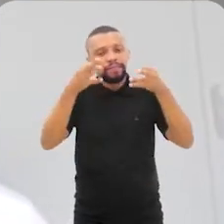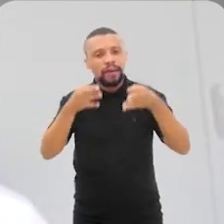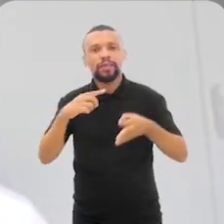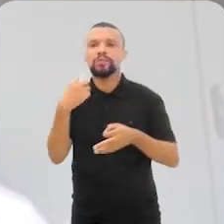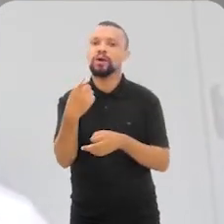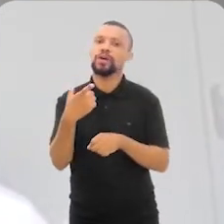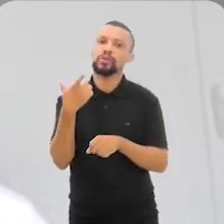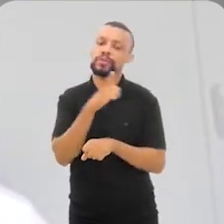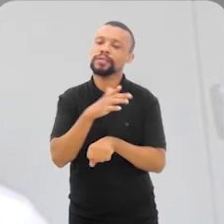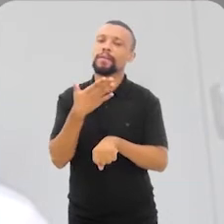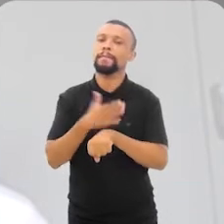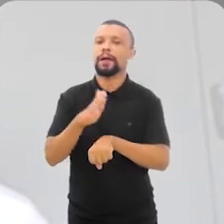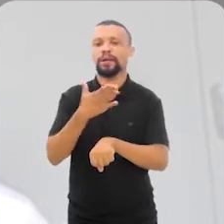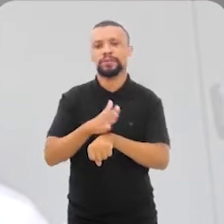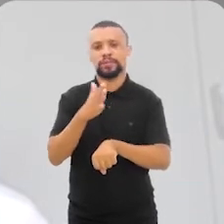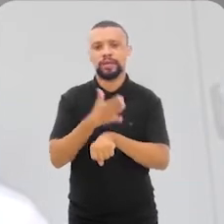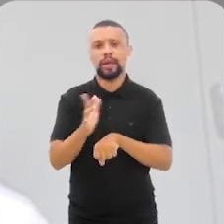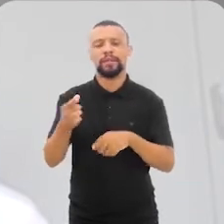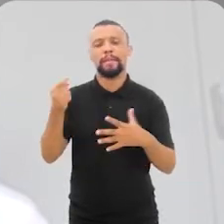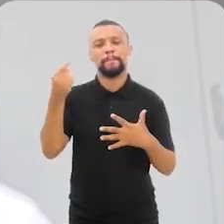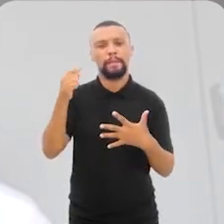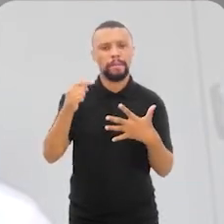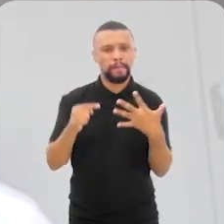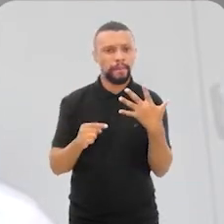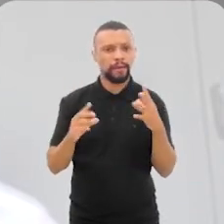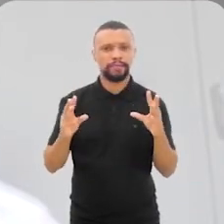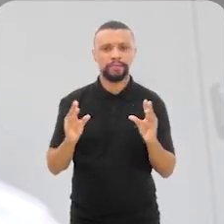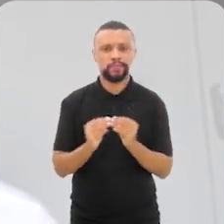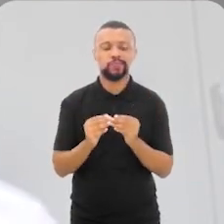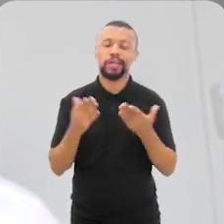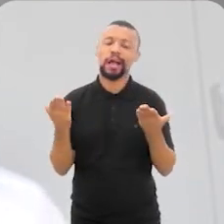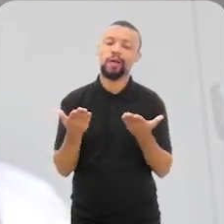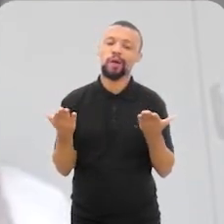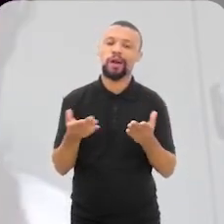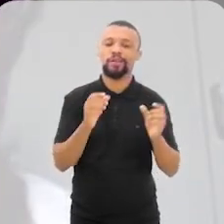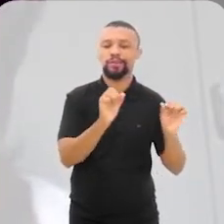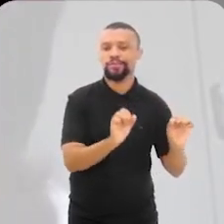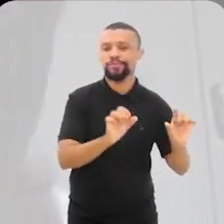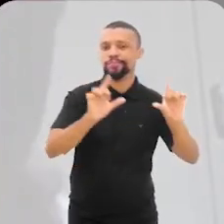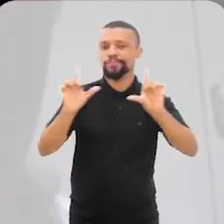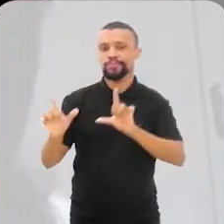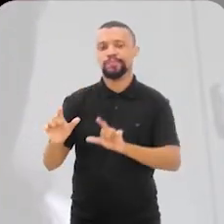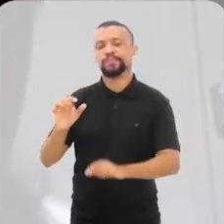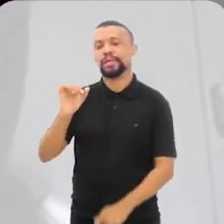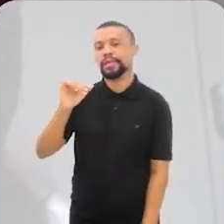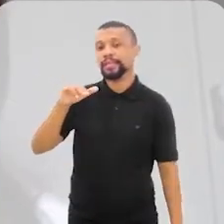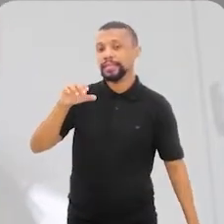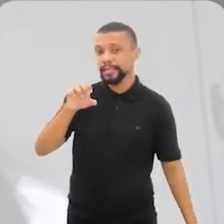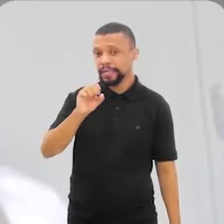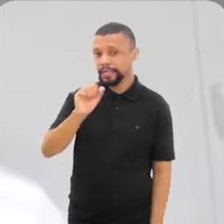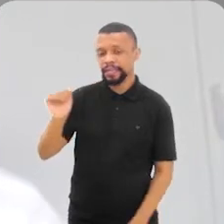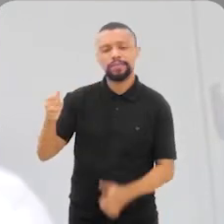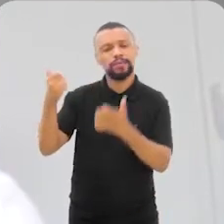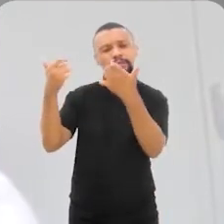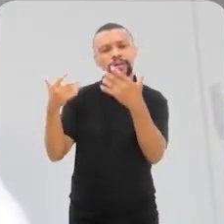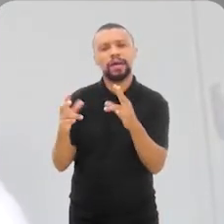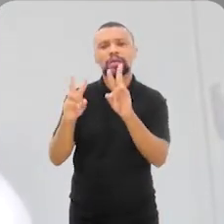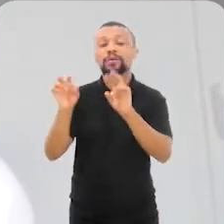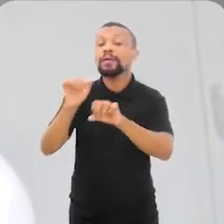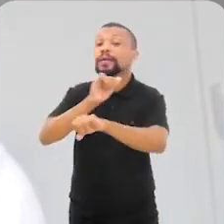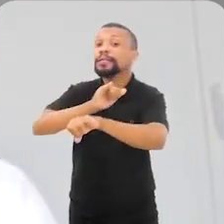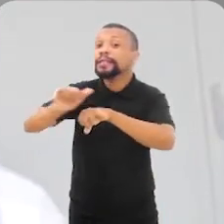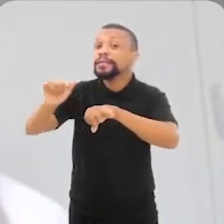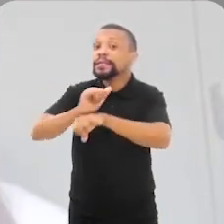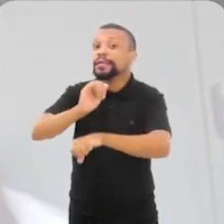possa colocar em prática essas questões, né? E aí eu passo a bola para a Inessa aí para falar um pouquinho da